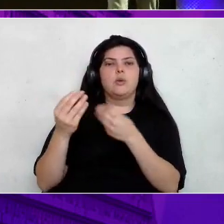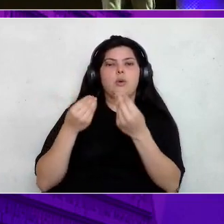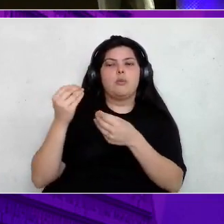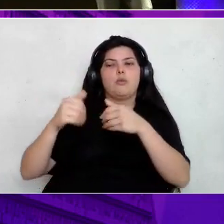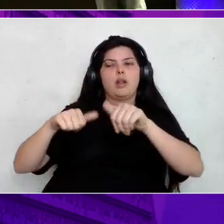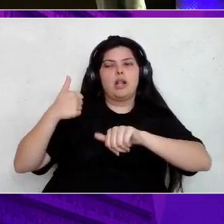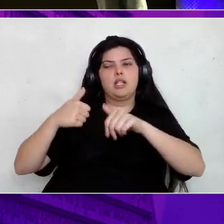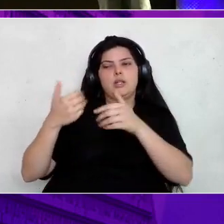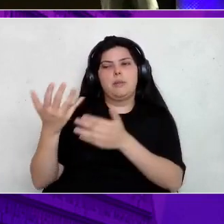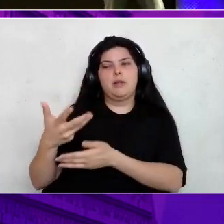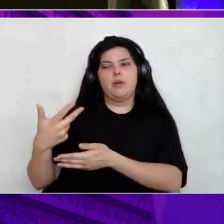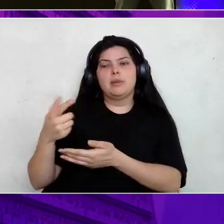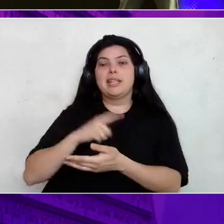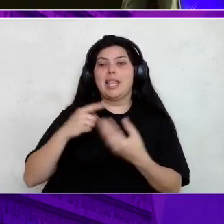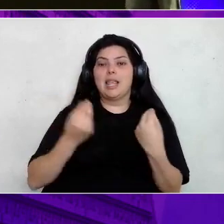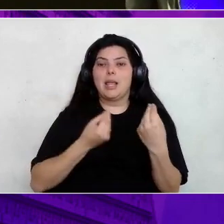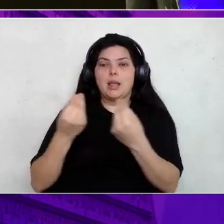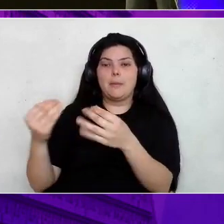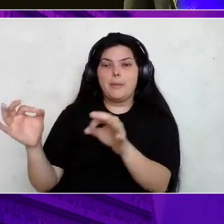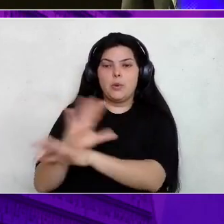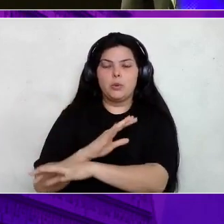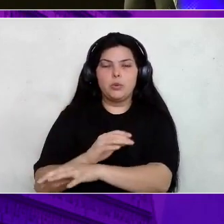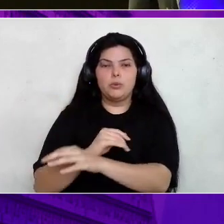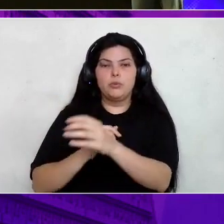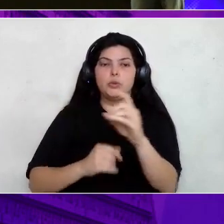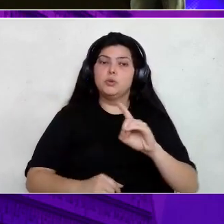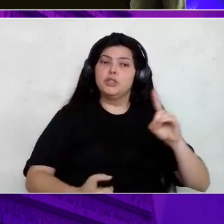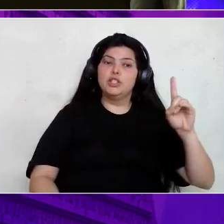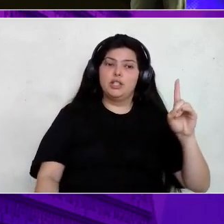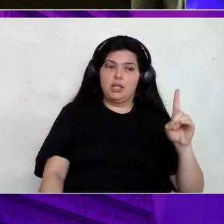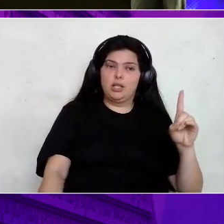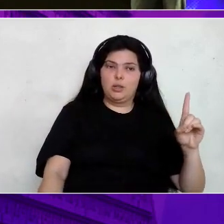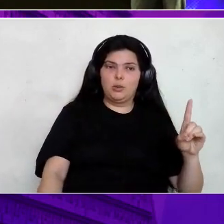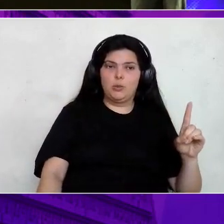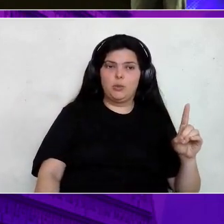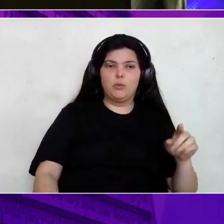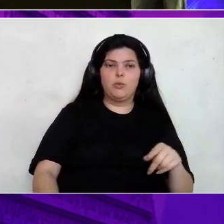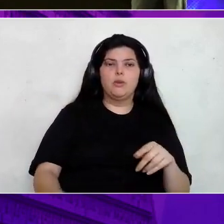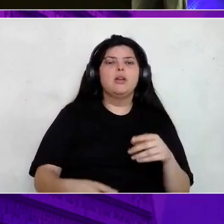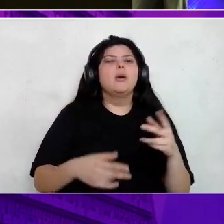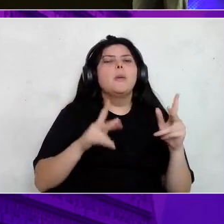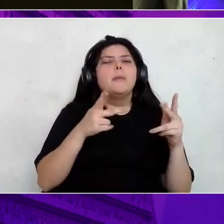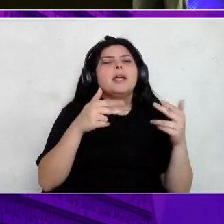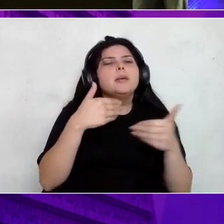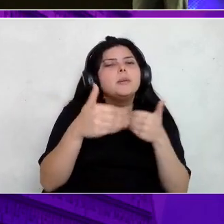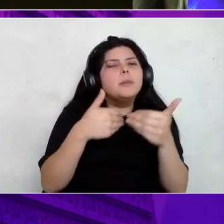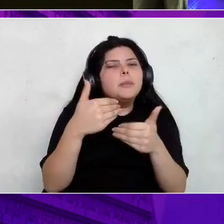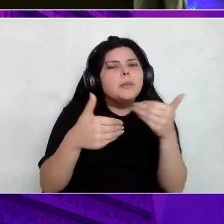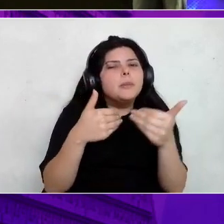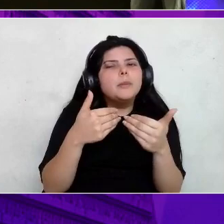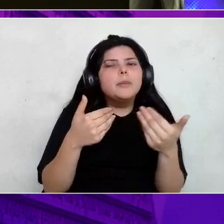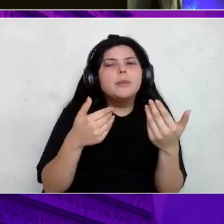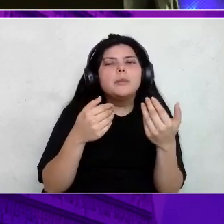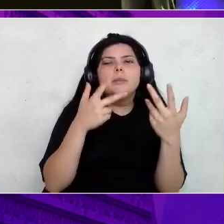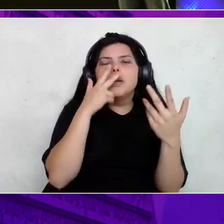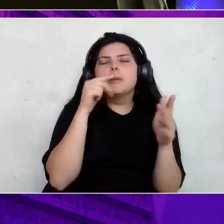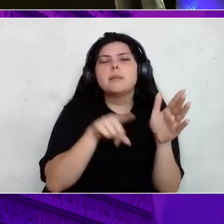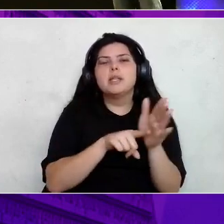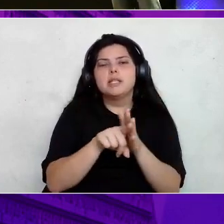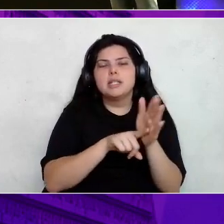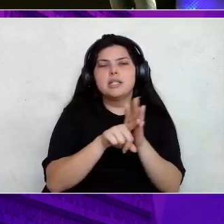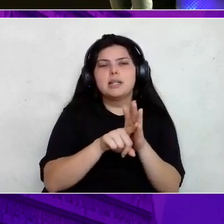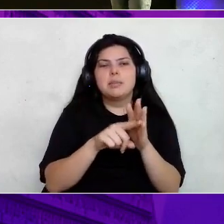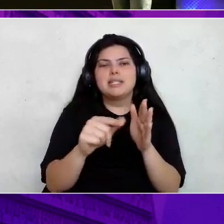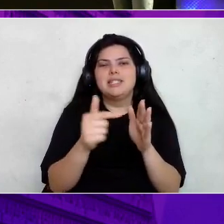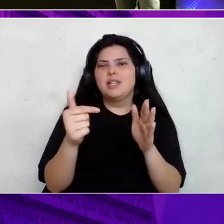que a gente entrega. Do lado direito, vai ser o mesmo processamento, no mesmo momento, a mesma consulta, mas sem o cluster analítico,